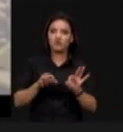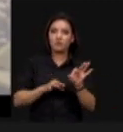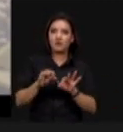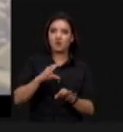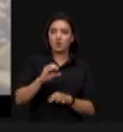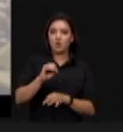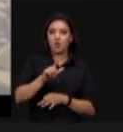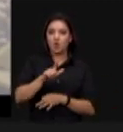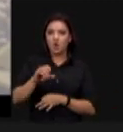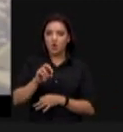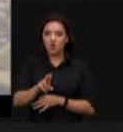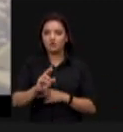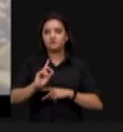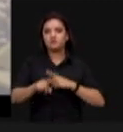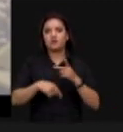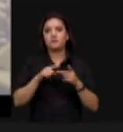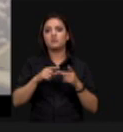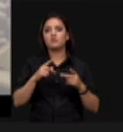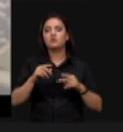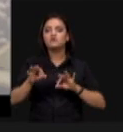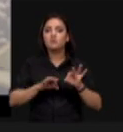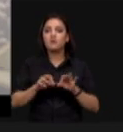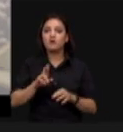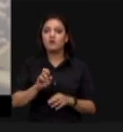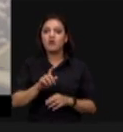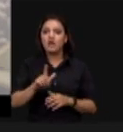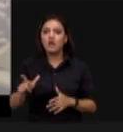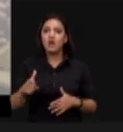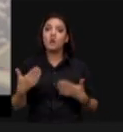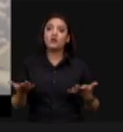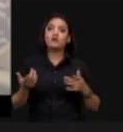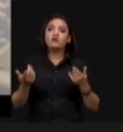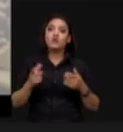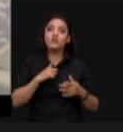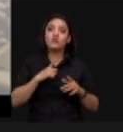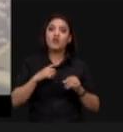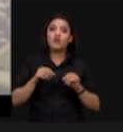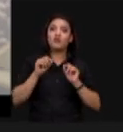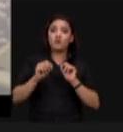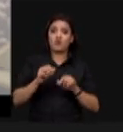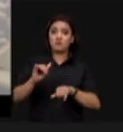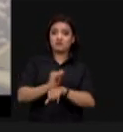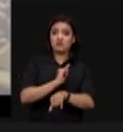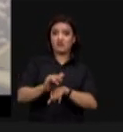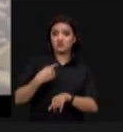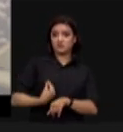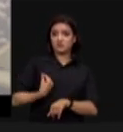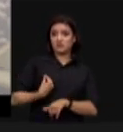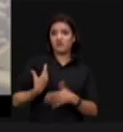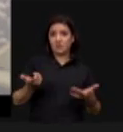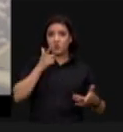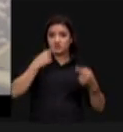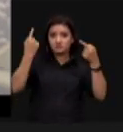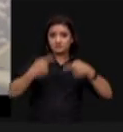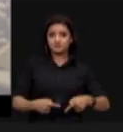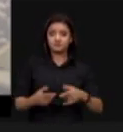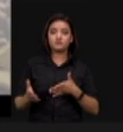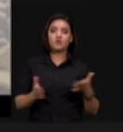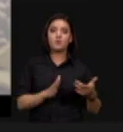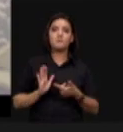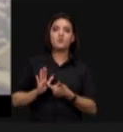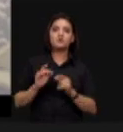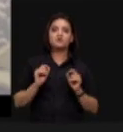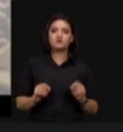Plano Real, as coisas mudaram muito, porque o Plano foi obrigado a essa tecnologia a poder sobreviver competitivamente. Esse quadro mostra o seguinte, a área plantada com